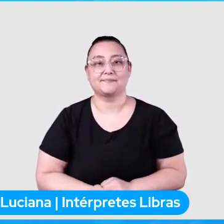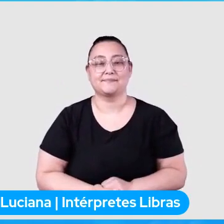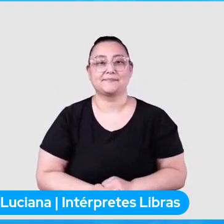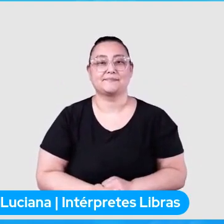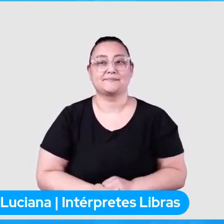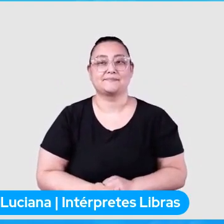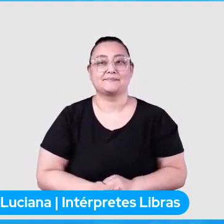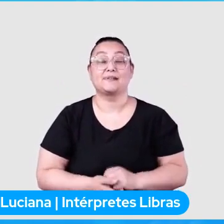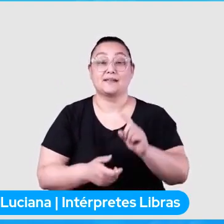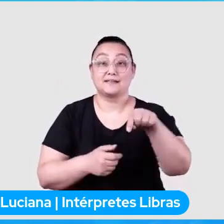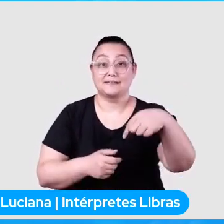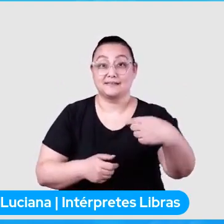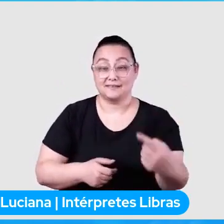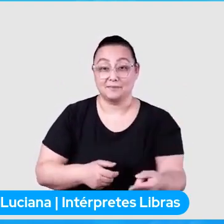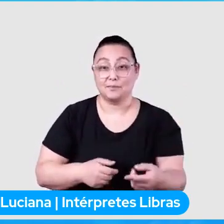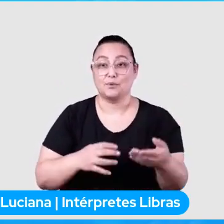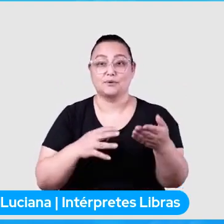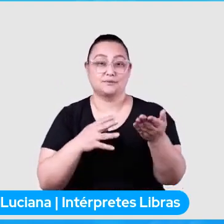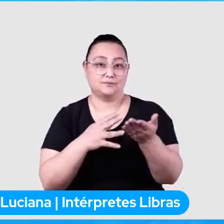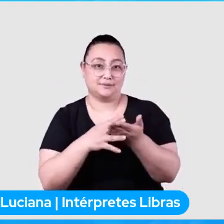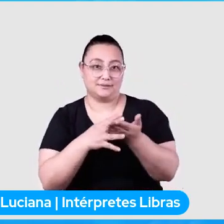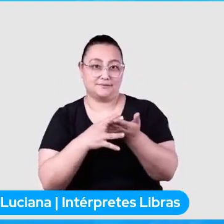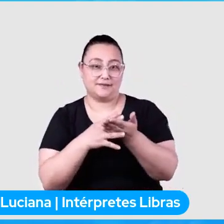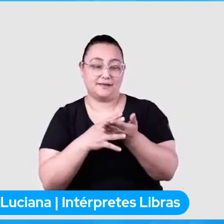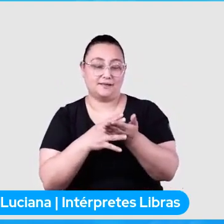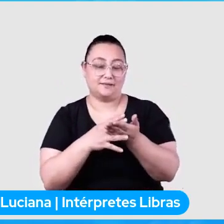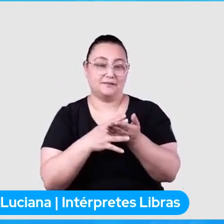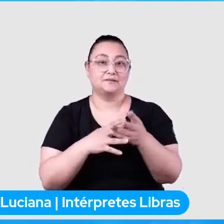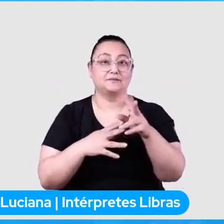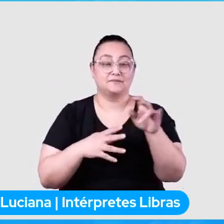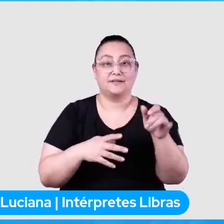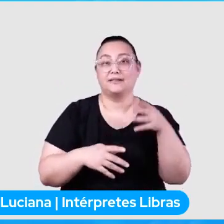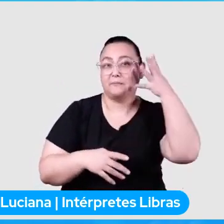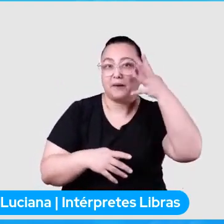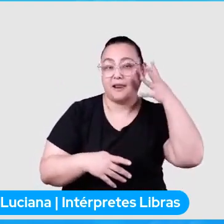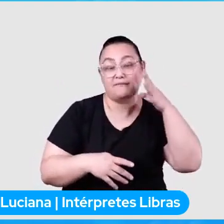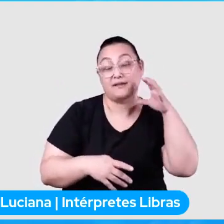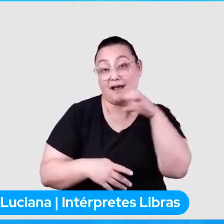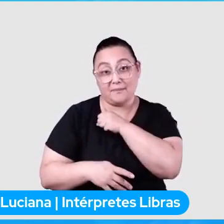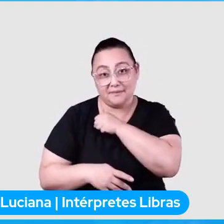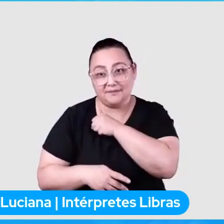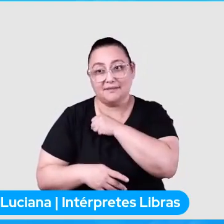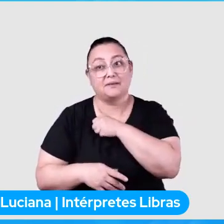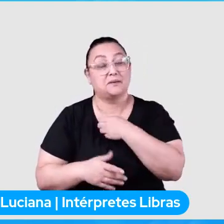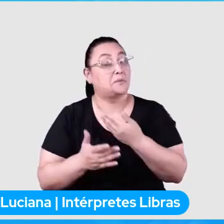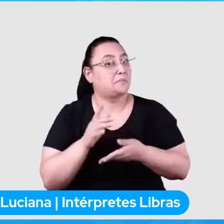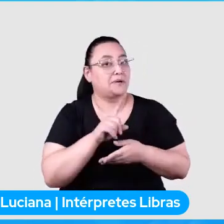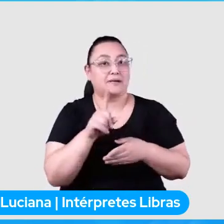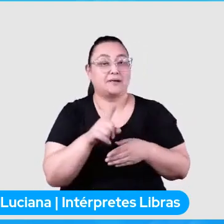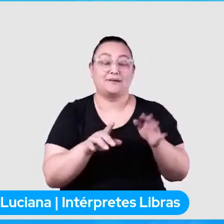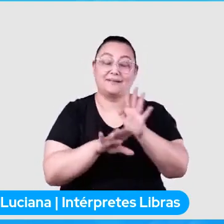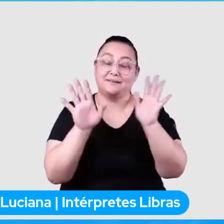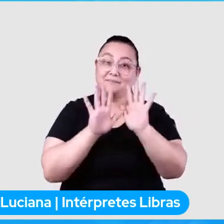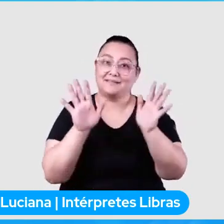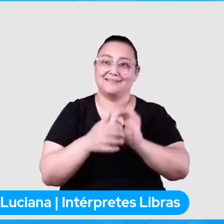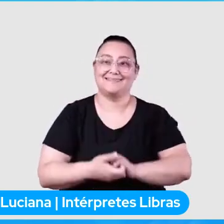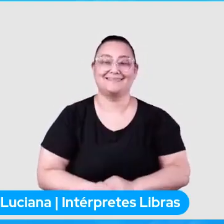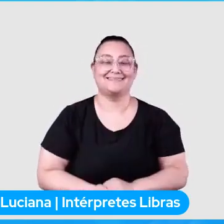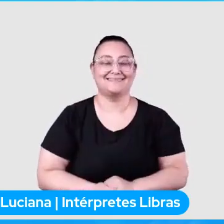Depois do intervalo, vai vir as palestras Relâmpago, tá, não percam, e até mais. E aí